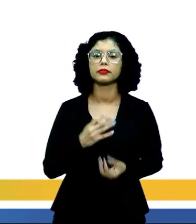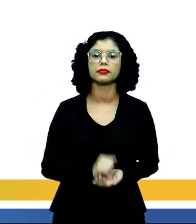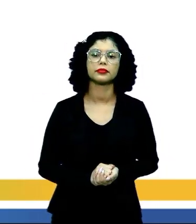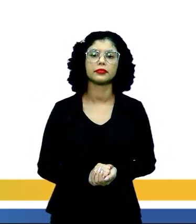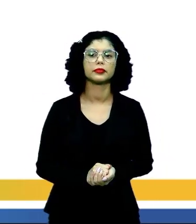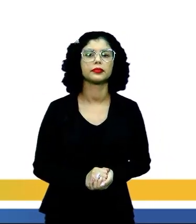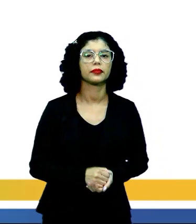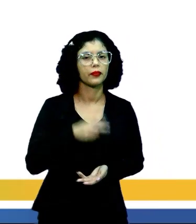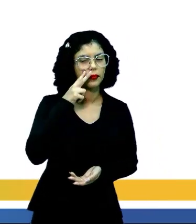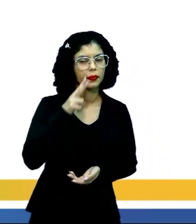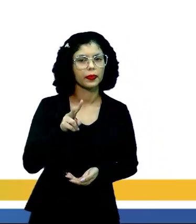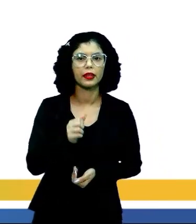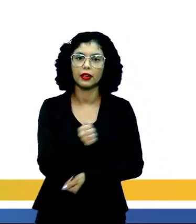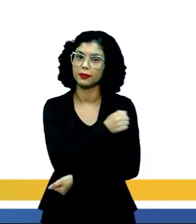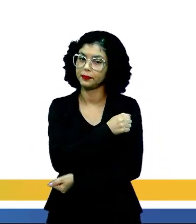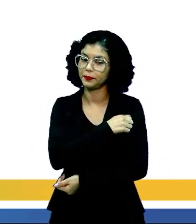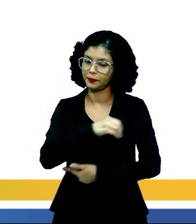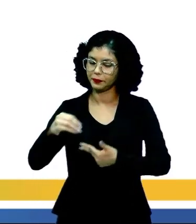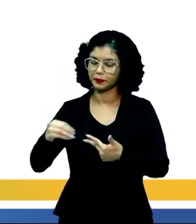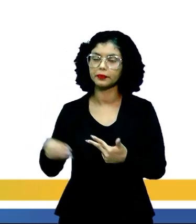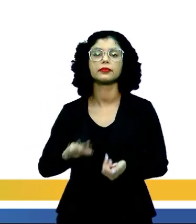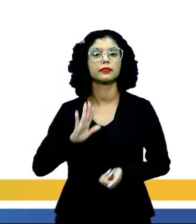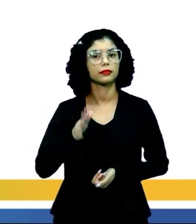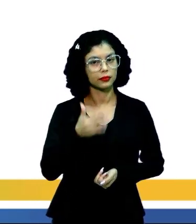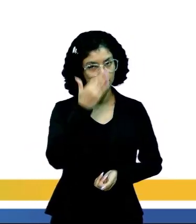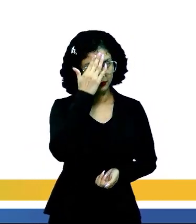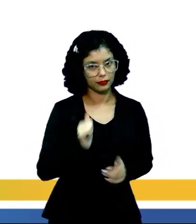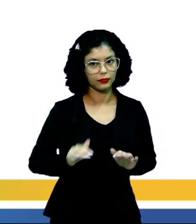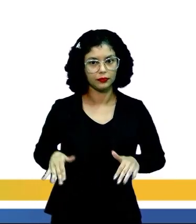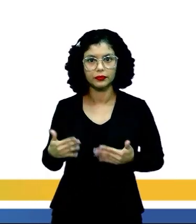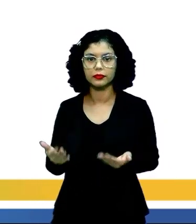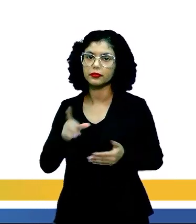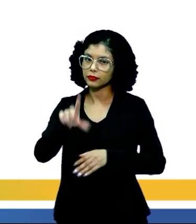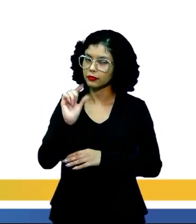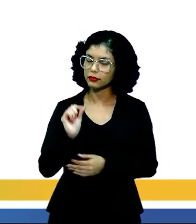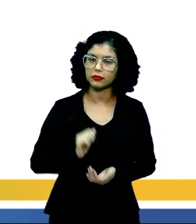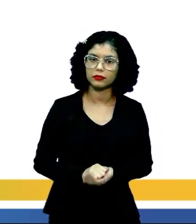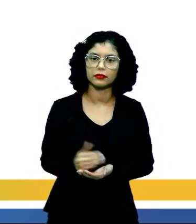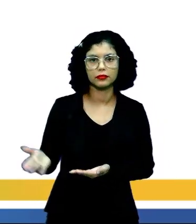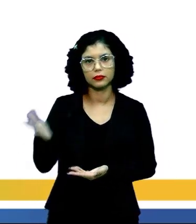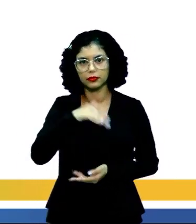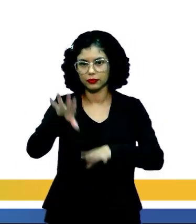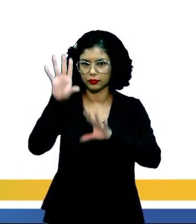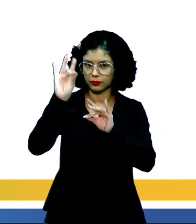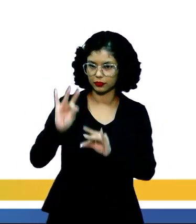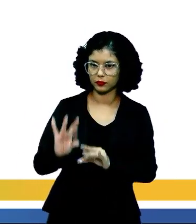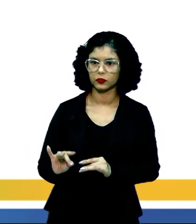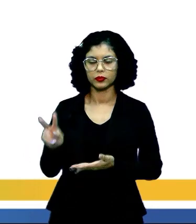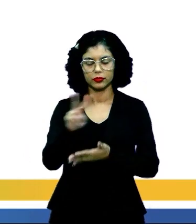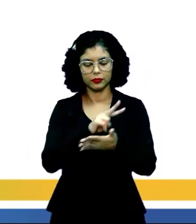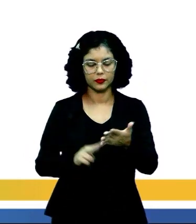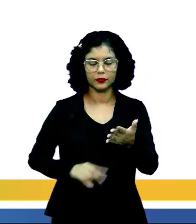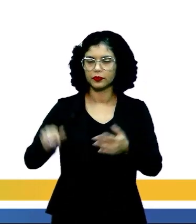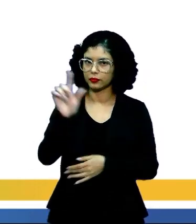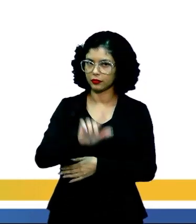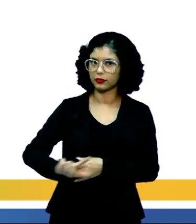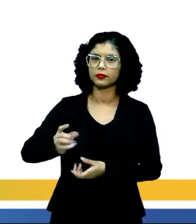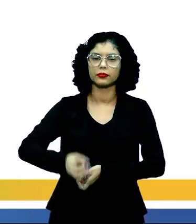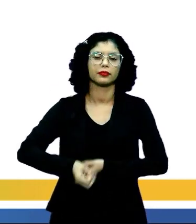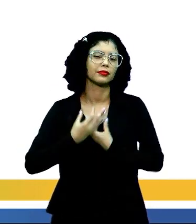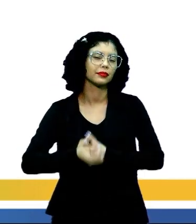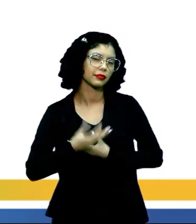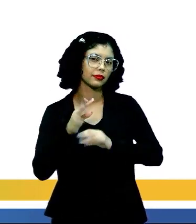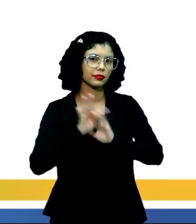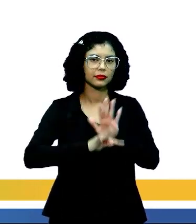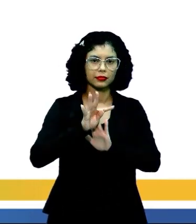Obviamente, você, nosso aluno do pré-ENEM, já saberia qual seria a alternativa, mas eu quero destacar e ler aí, valorizar um pouquinho